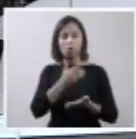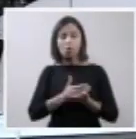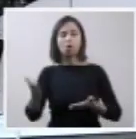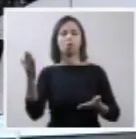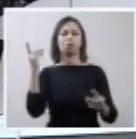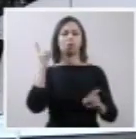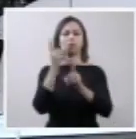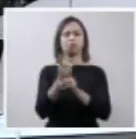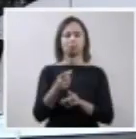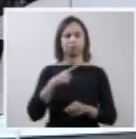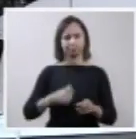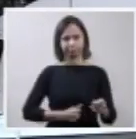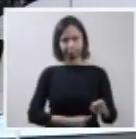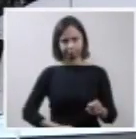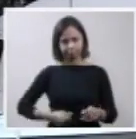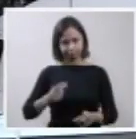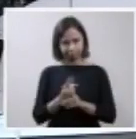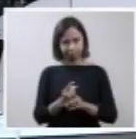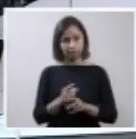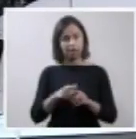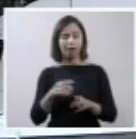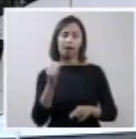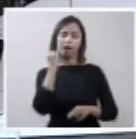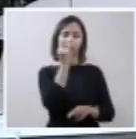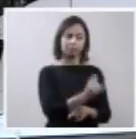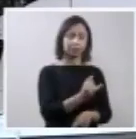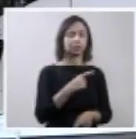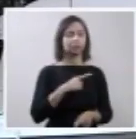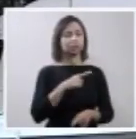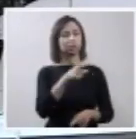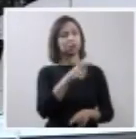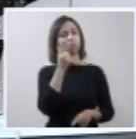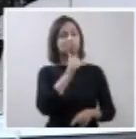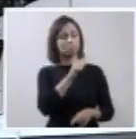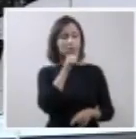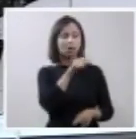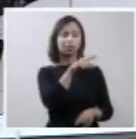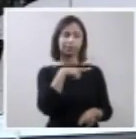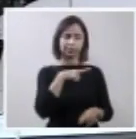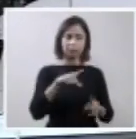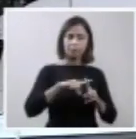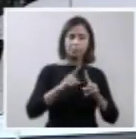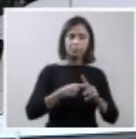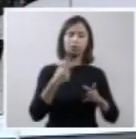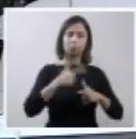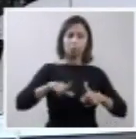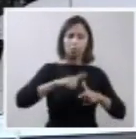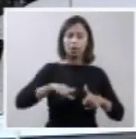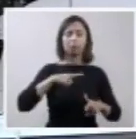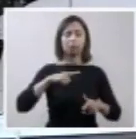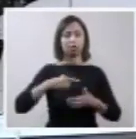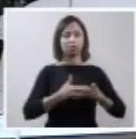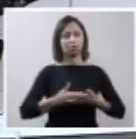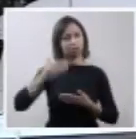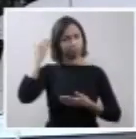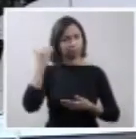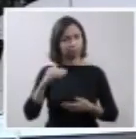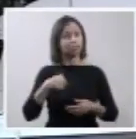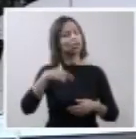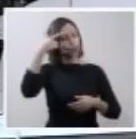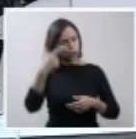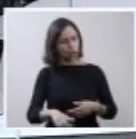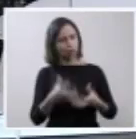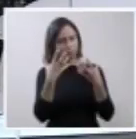informada do diagnóstico. Ela é, então, convidada a repetir os exames, que, em geral, são realizados por outras equipes